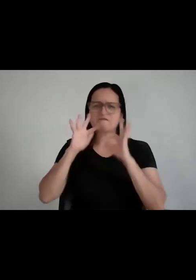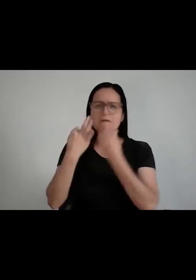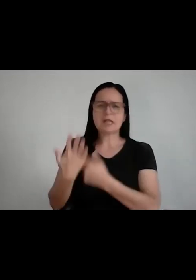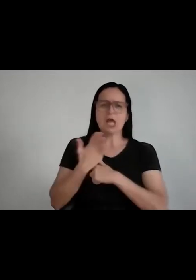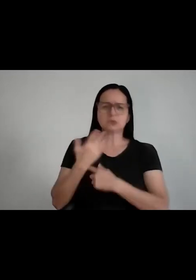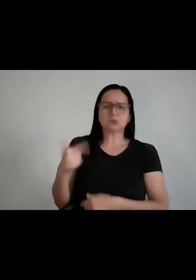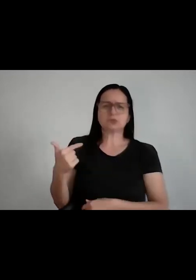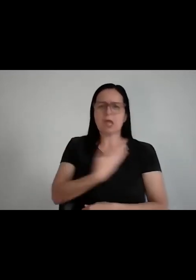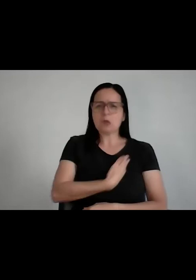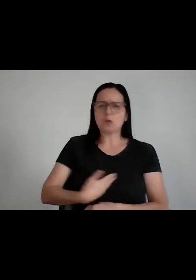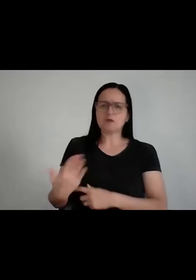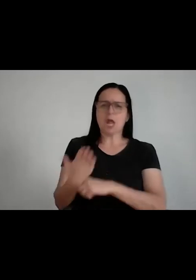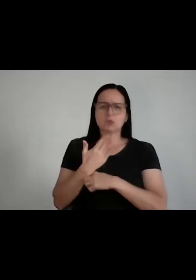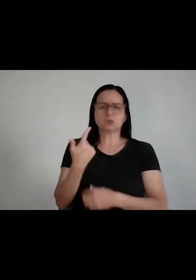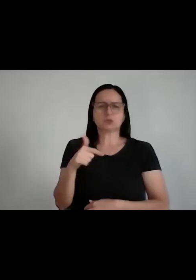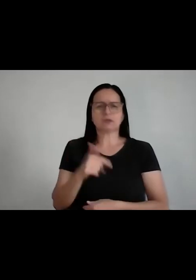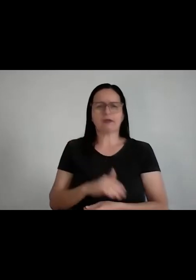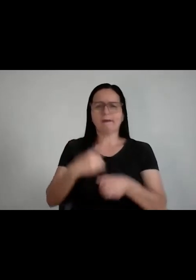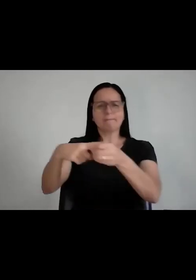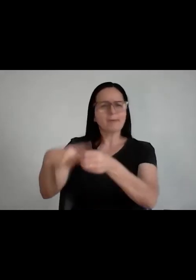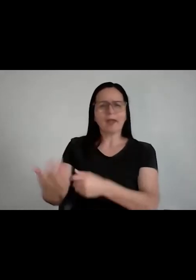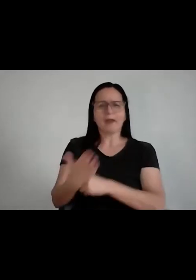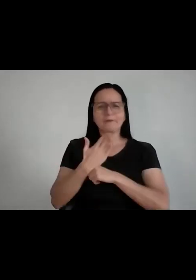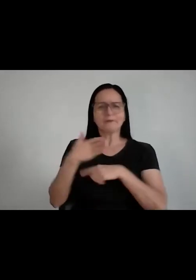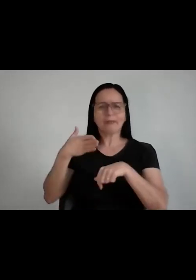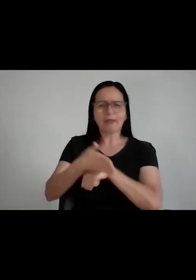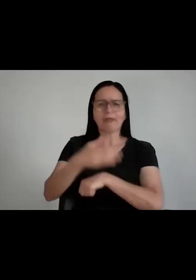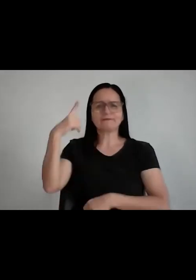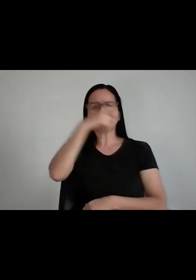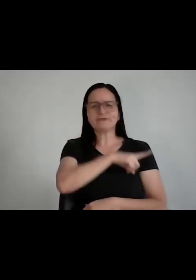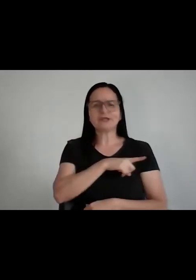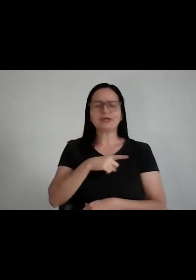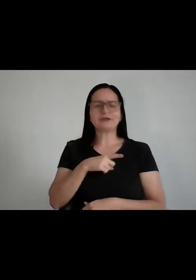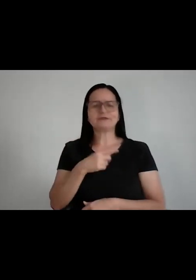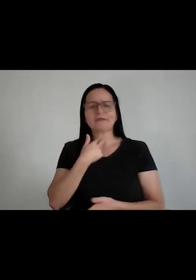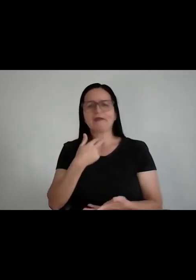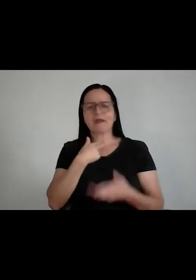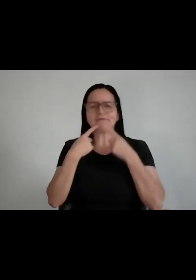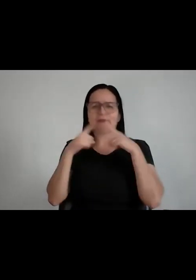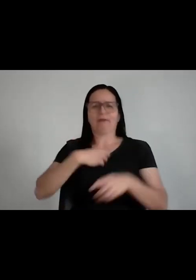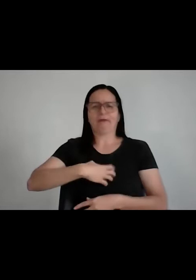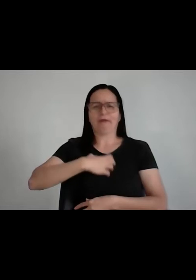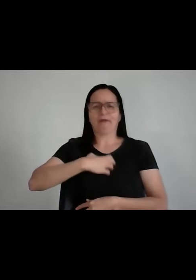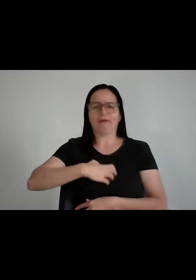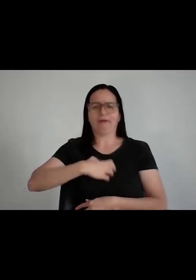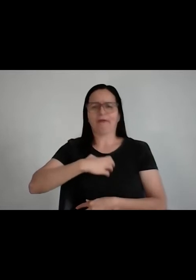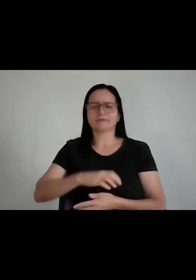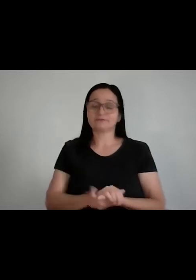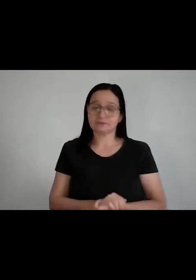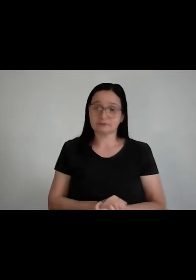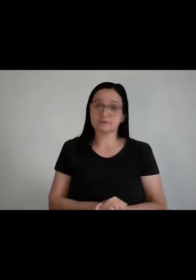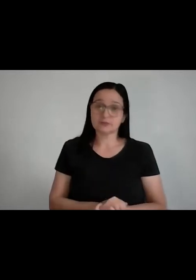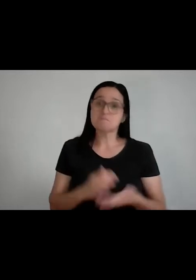governo, no meu bairro, não tem acesso, não tem condições, não tem oportunidade. Aí fica com raiva. Aí essa raiva pode ser usada para ser